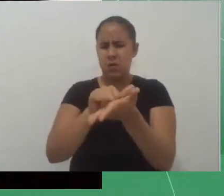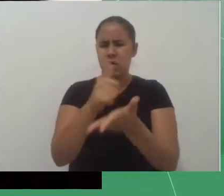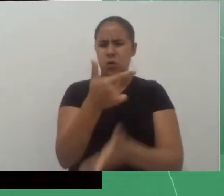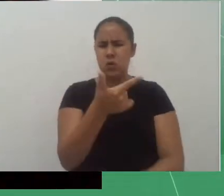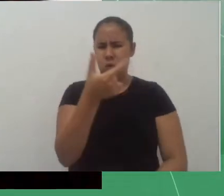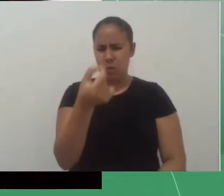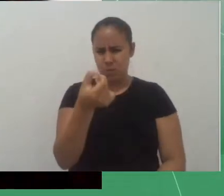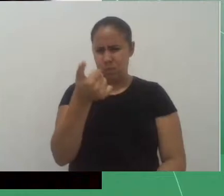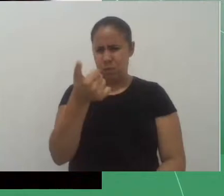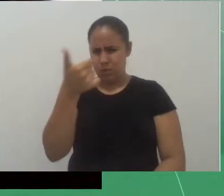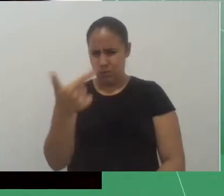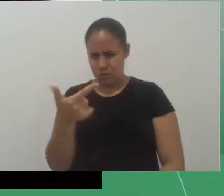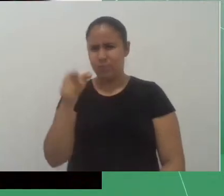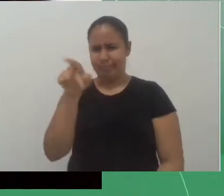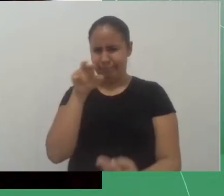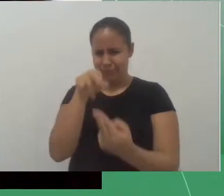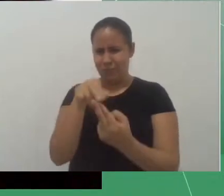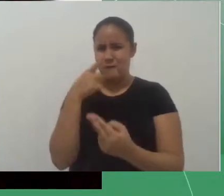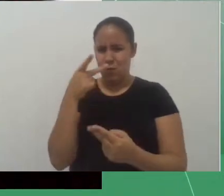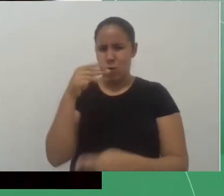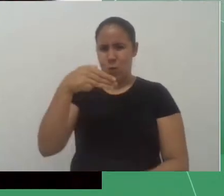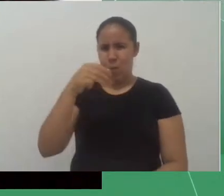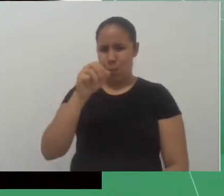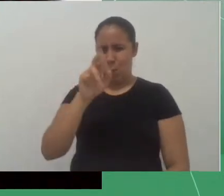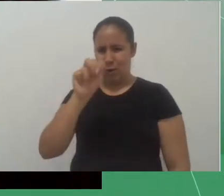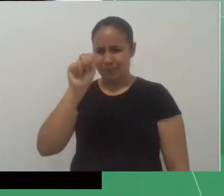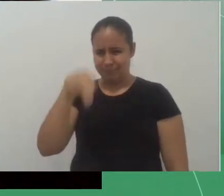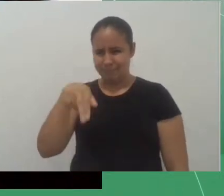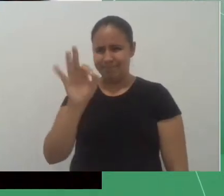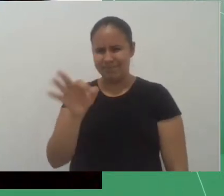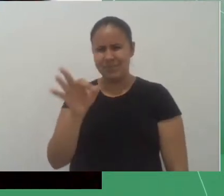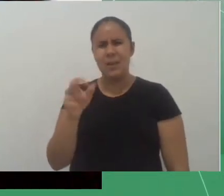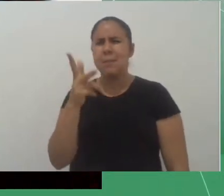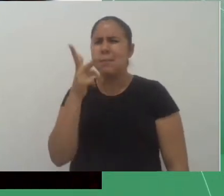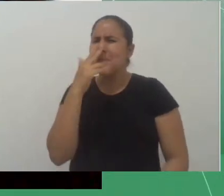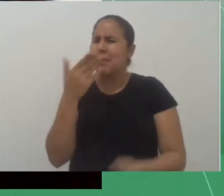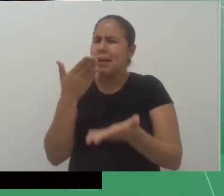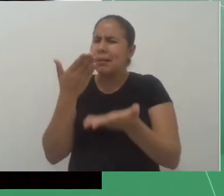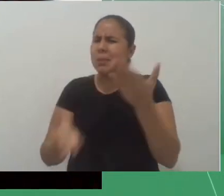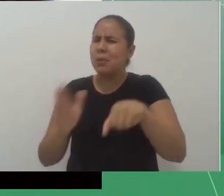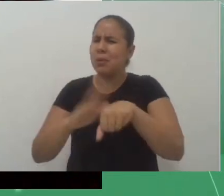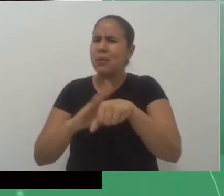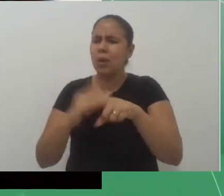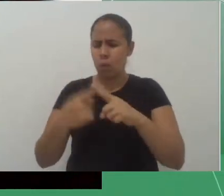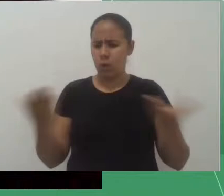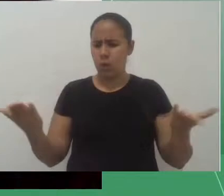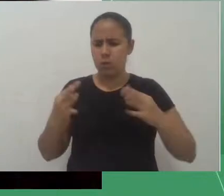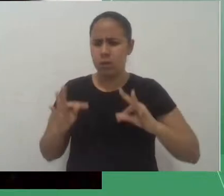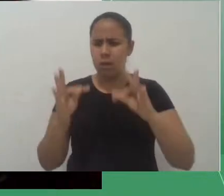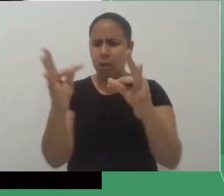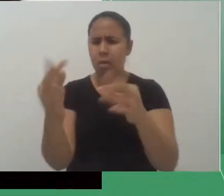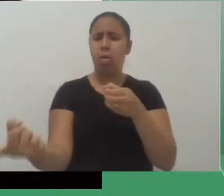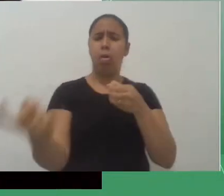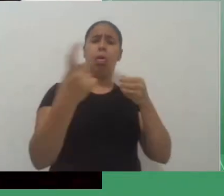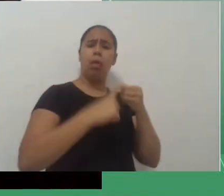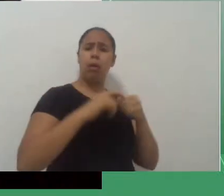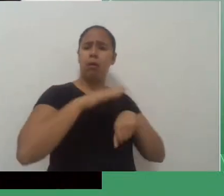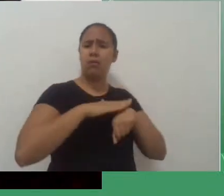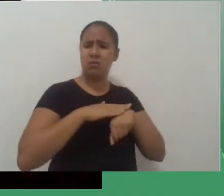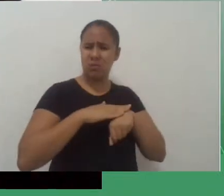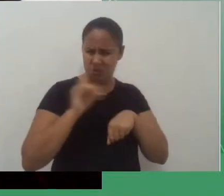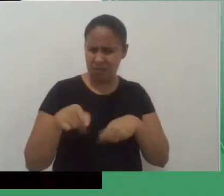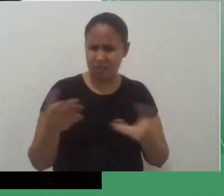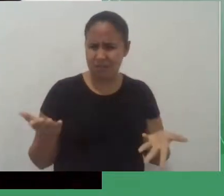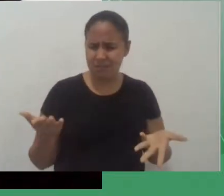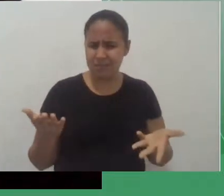referência do Mohan não seria anacrônica pensando nos avanços tecnológicos atuais não